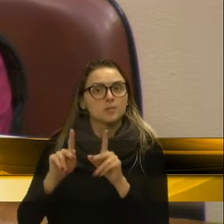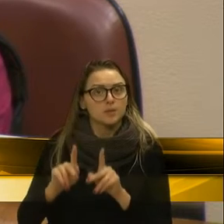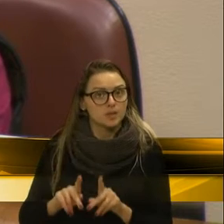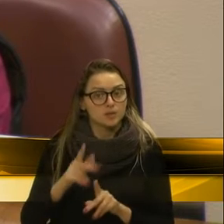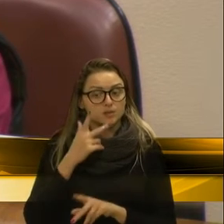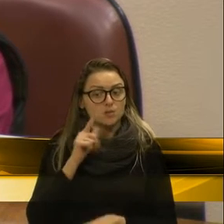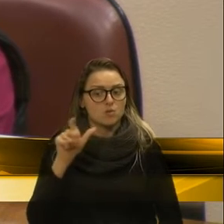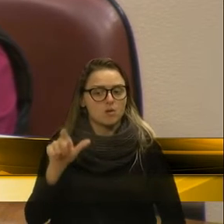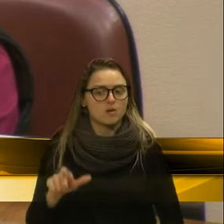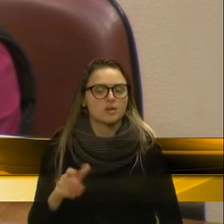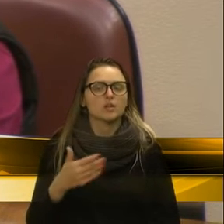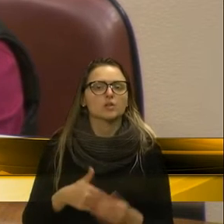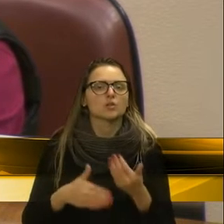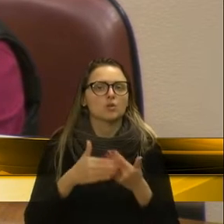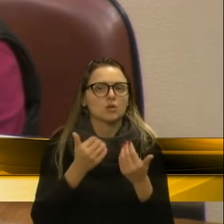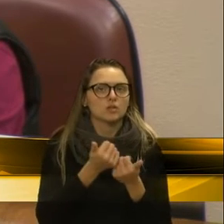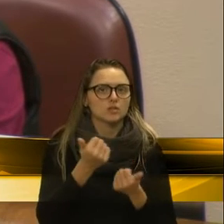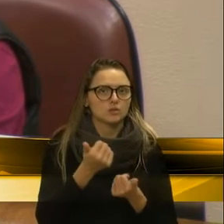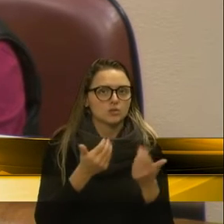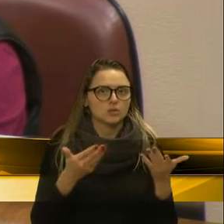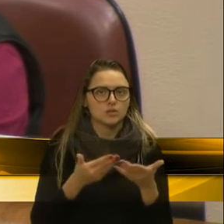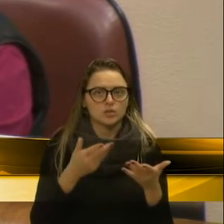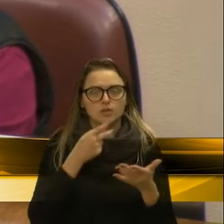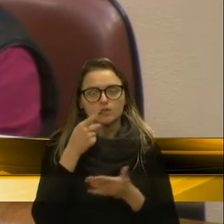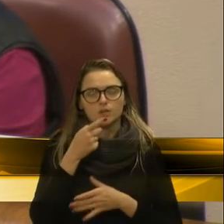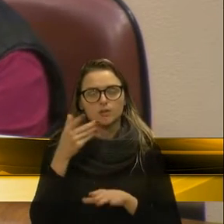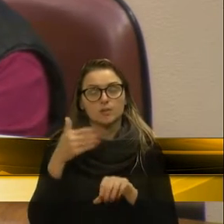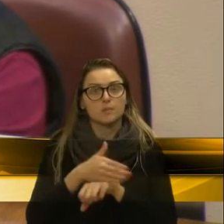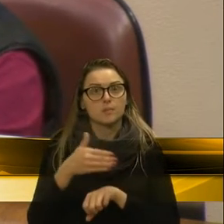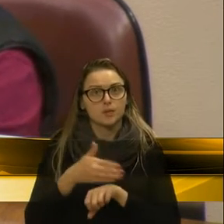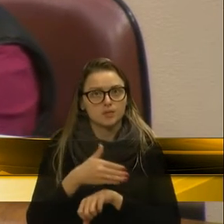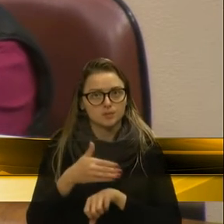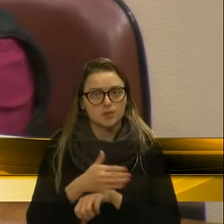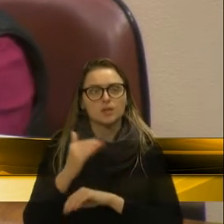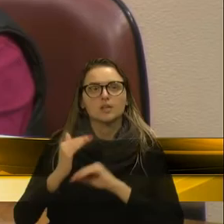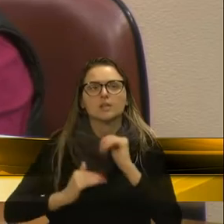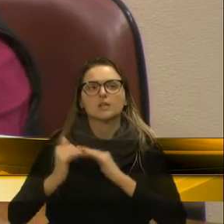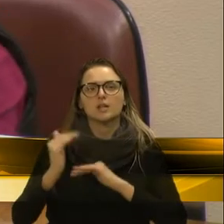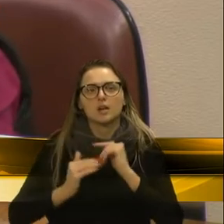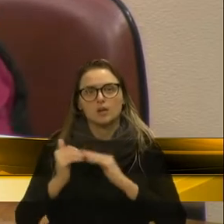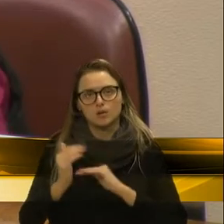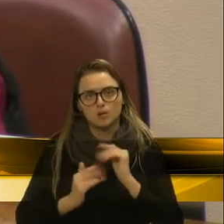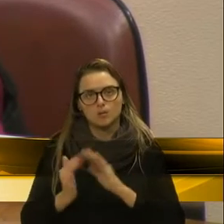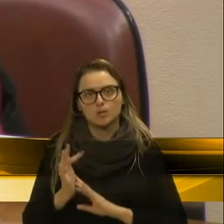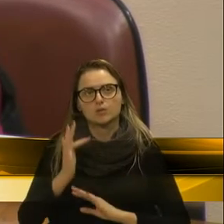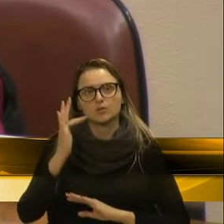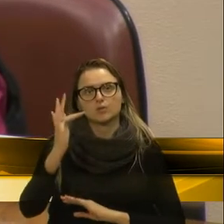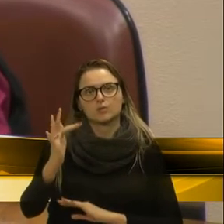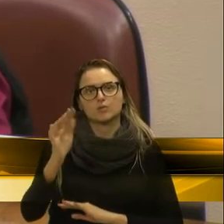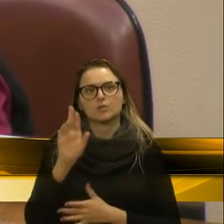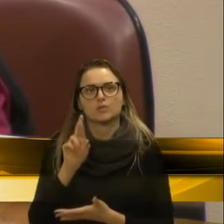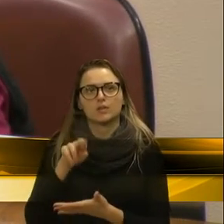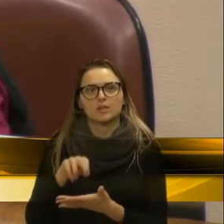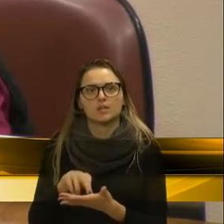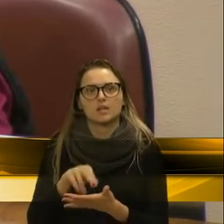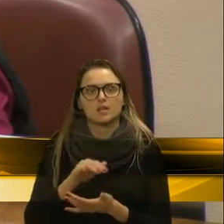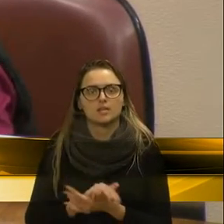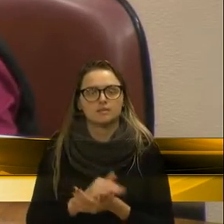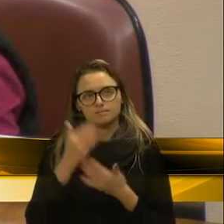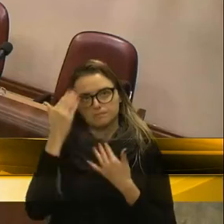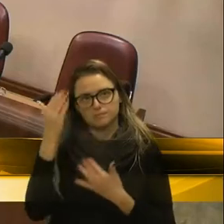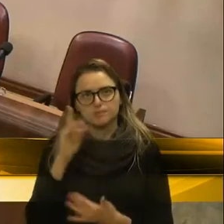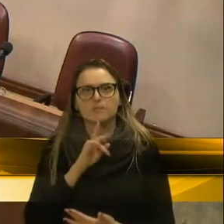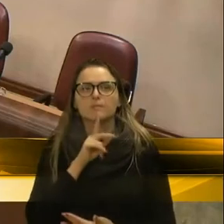ele, todas as autoridades que já foram citadas, que participaram, é que a obra ali no futuro, ela vai se realizando. Obrigado, vereador Alberto.